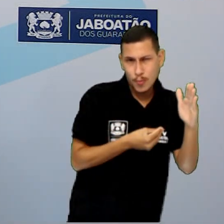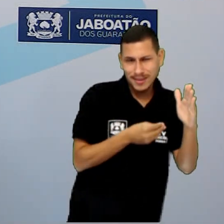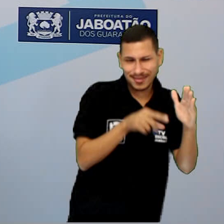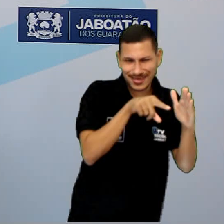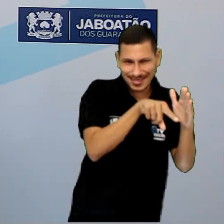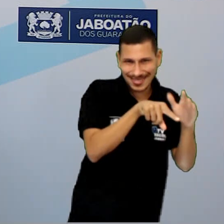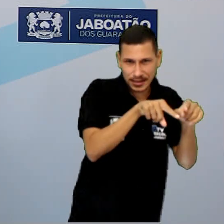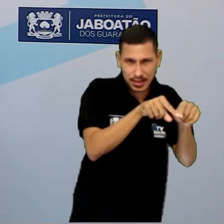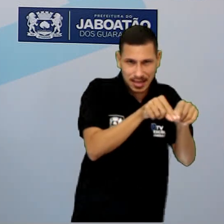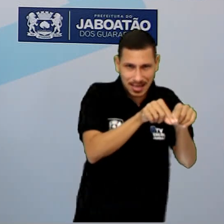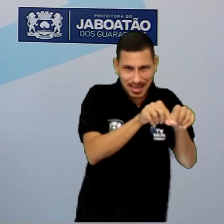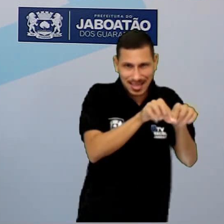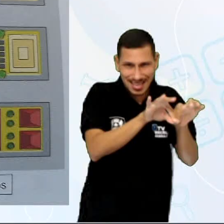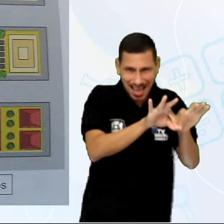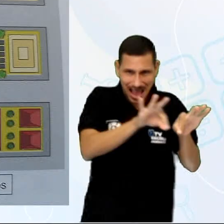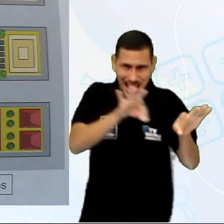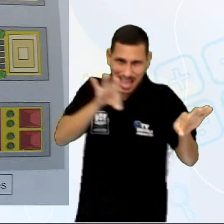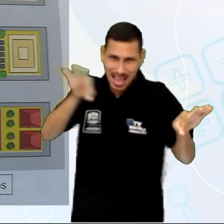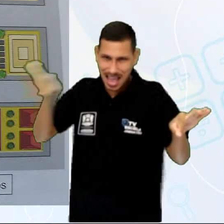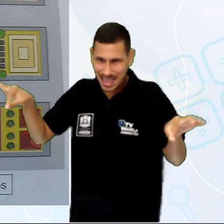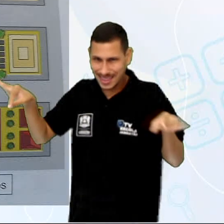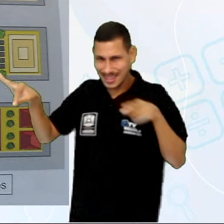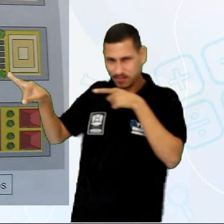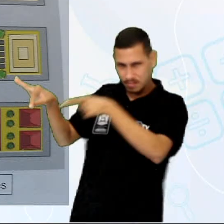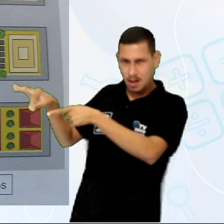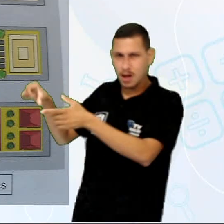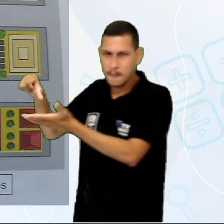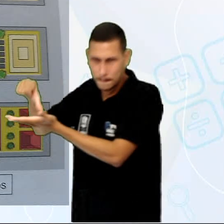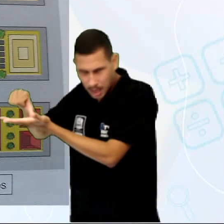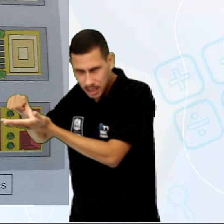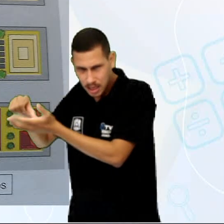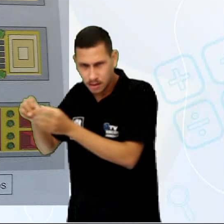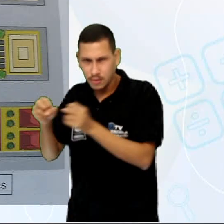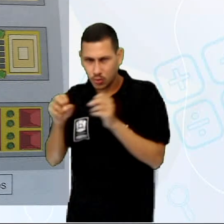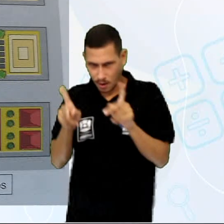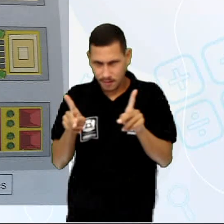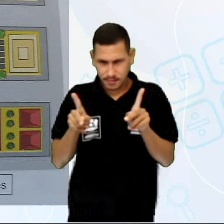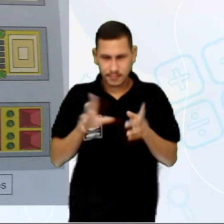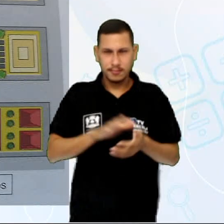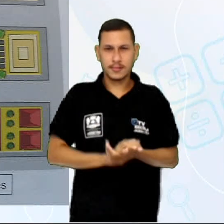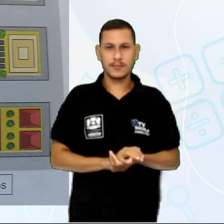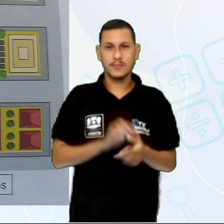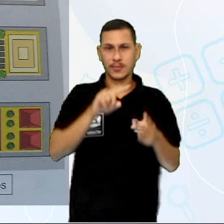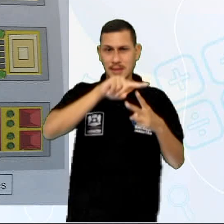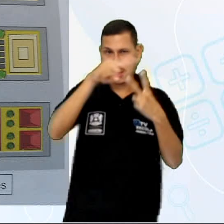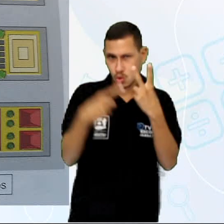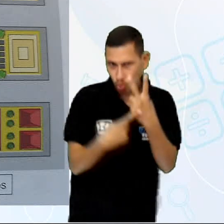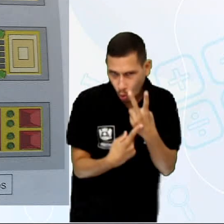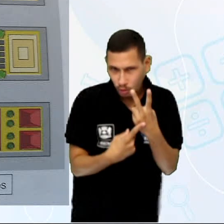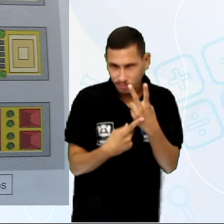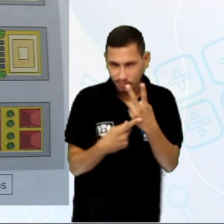a praça, tá bom? Vamos traçar dois caminhos.